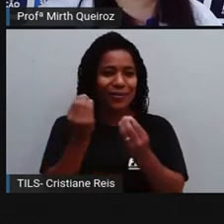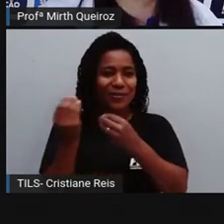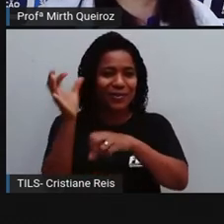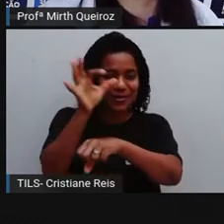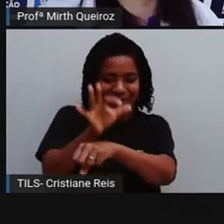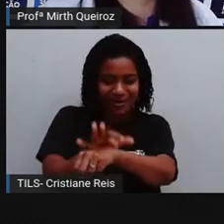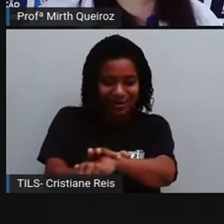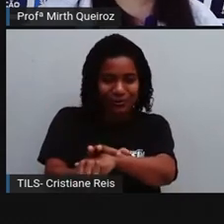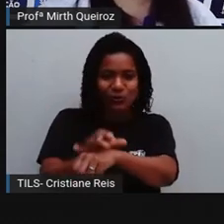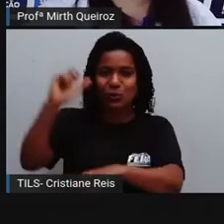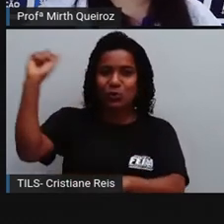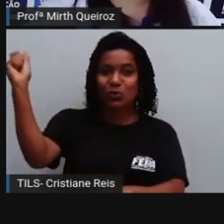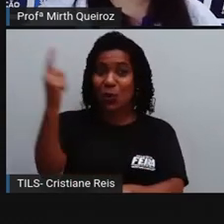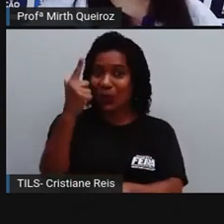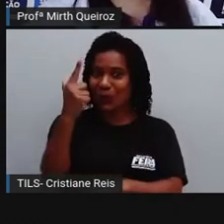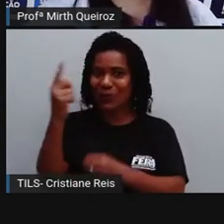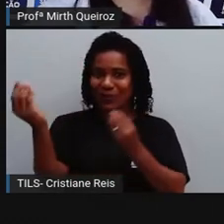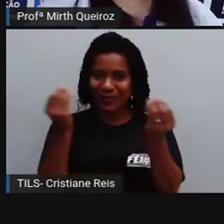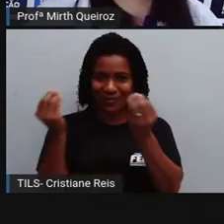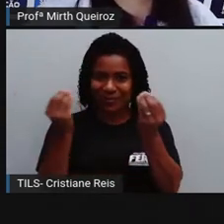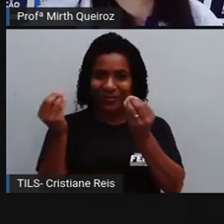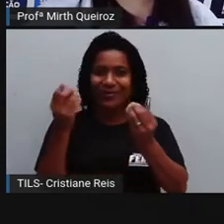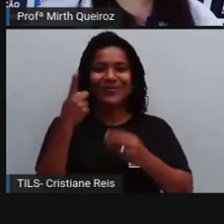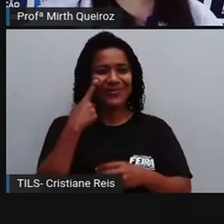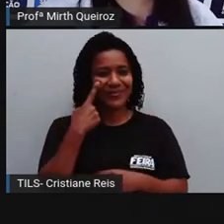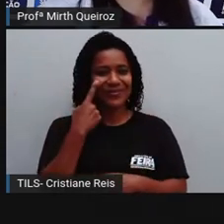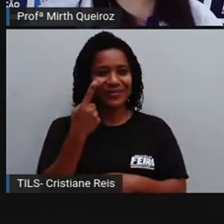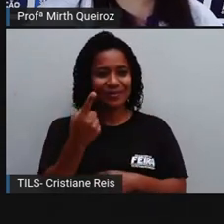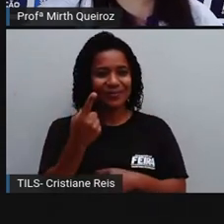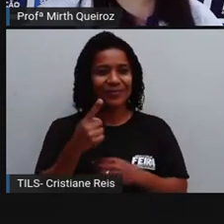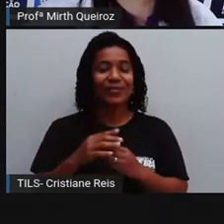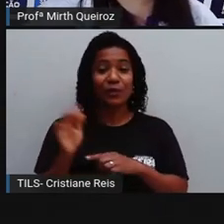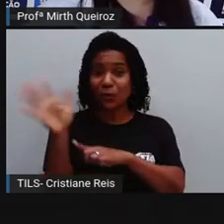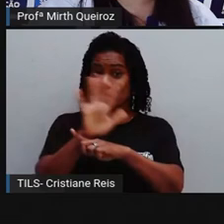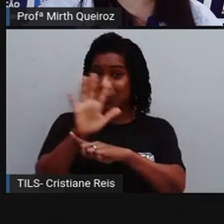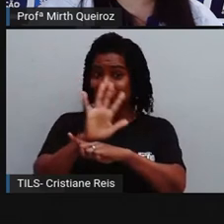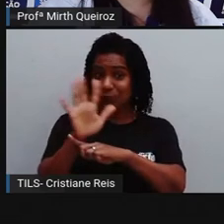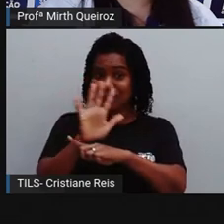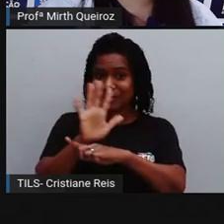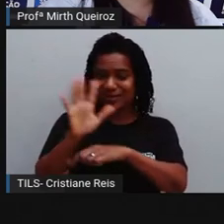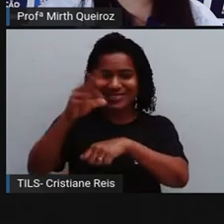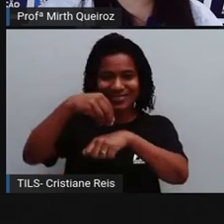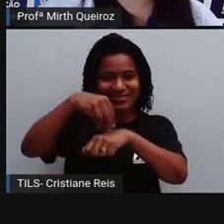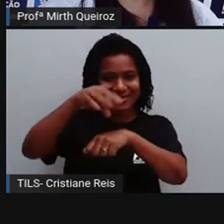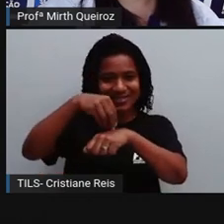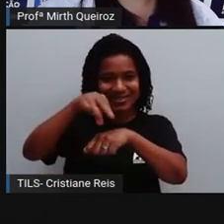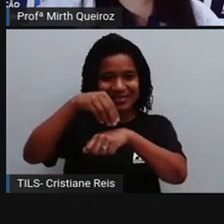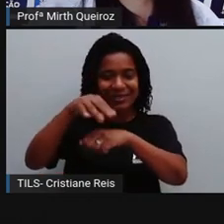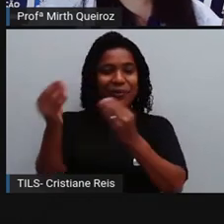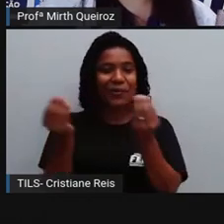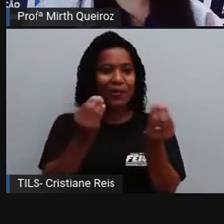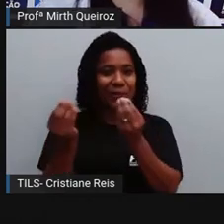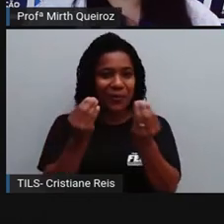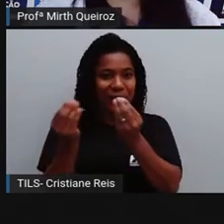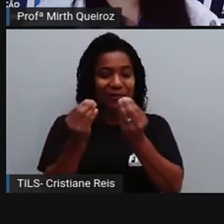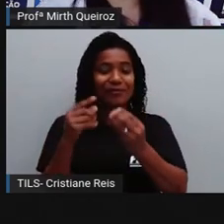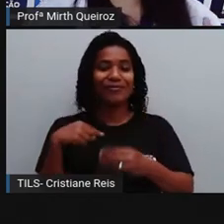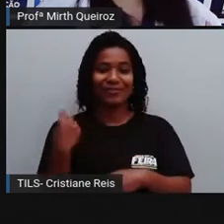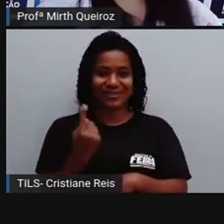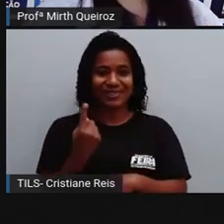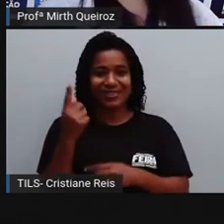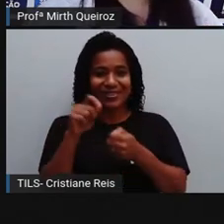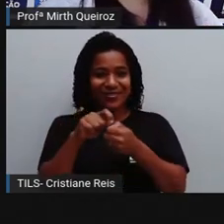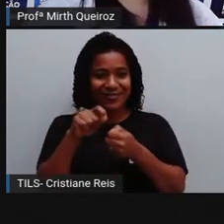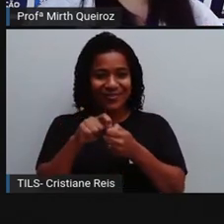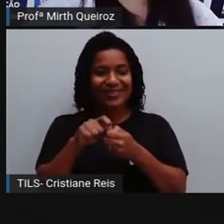chamado relógio do sol. E eu trouxe aqui um vídeo para vocês aprenderem a fazer, certo? E eu quero que vocês façam